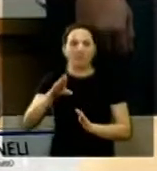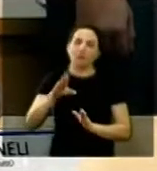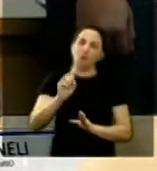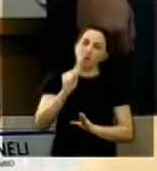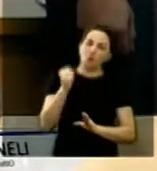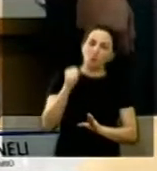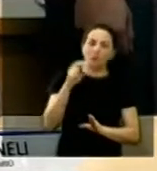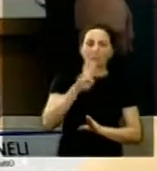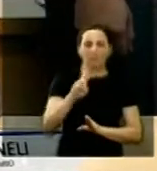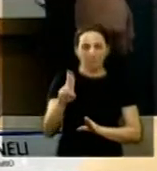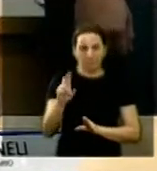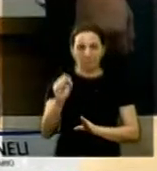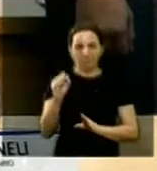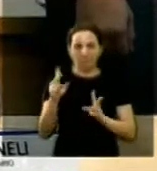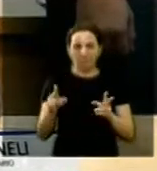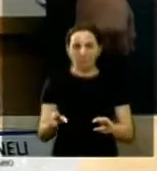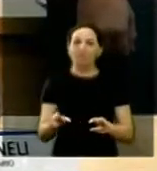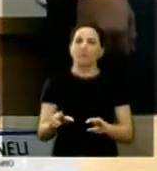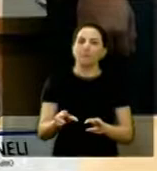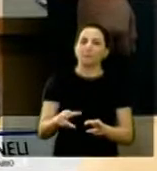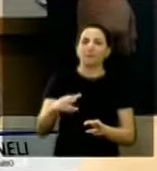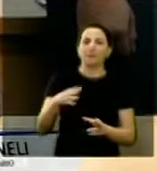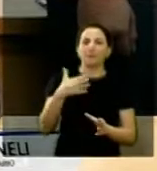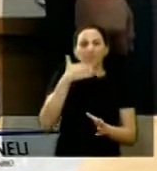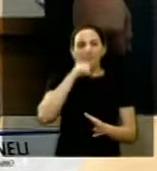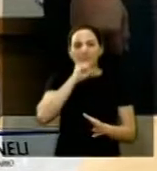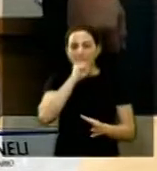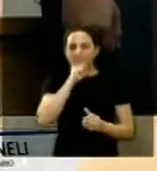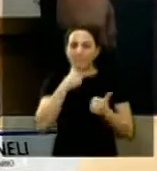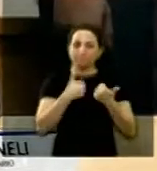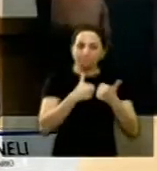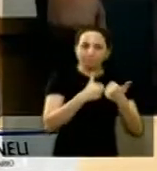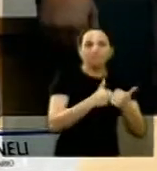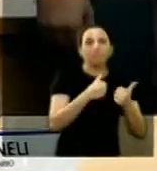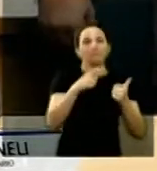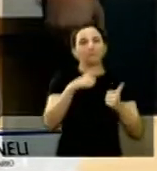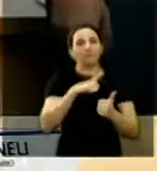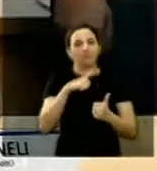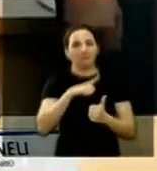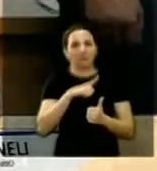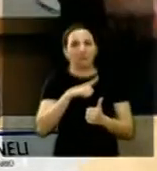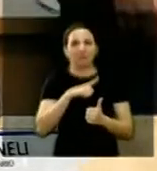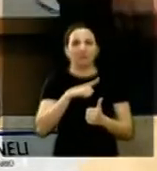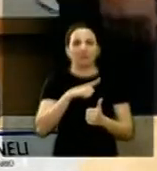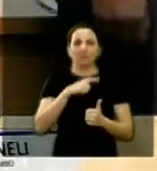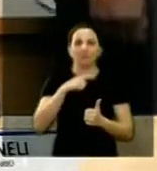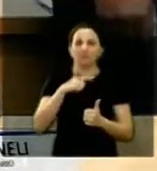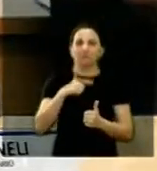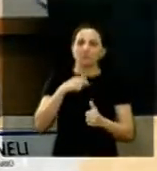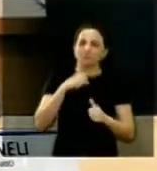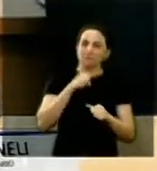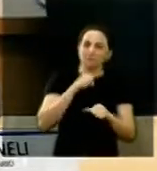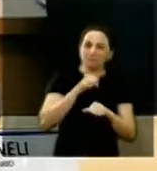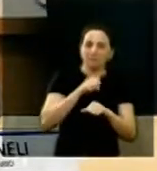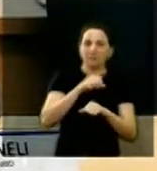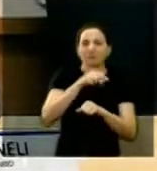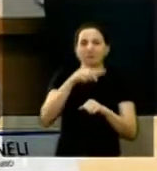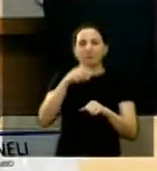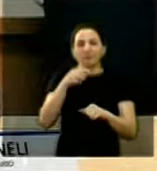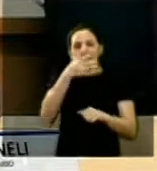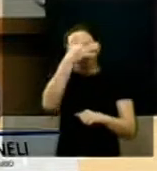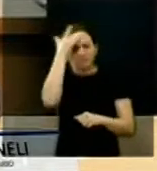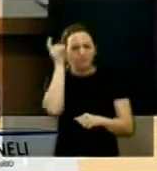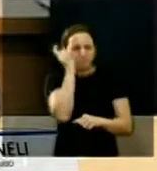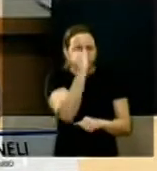Considerando que através da campanha da mãe peregrina, une-se hoje em dia a Schoenstatt vários milhões de pessoas